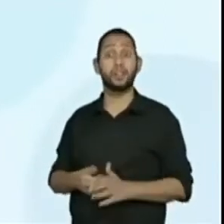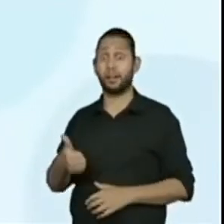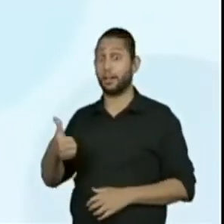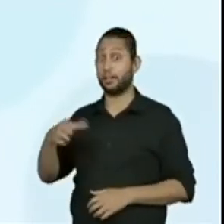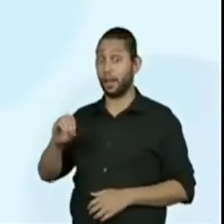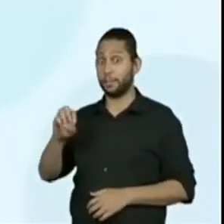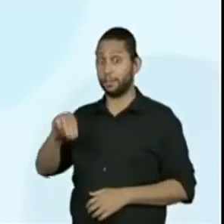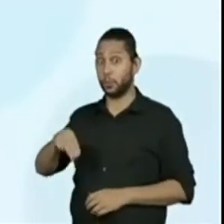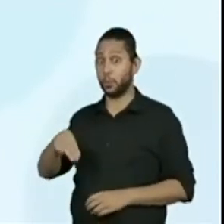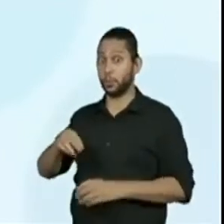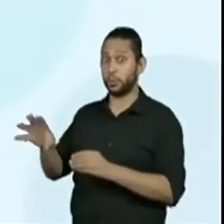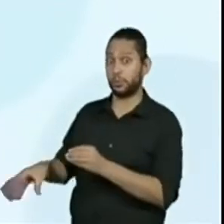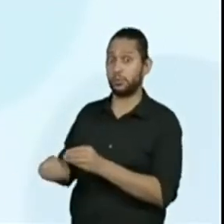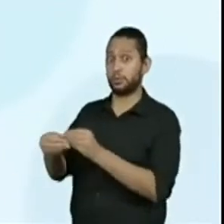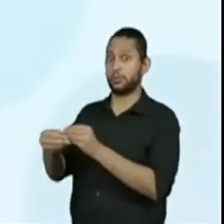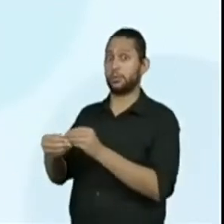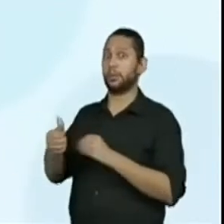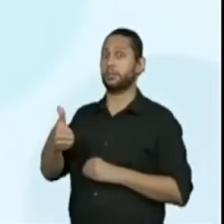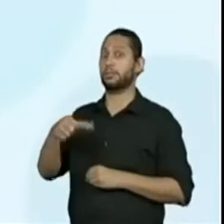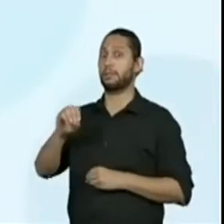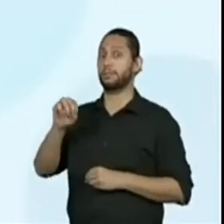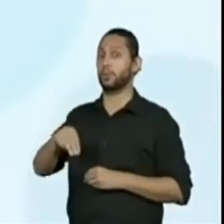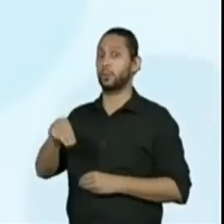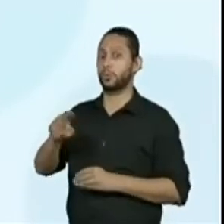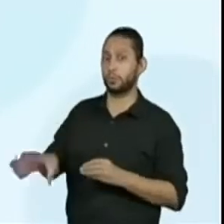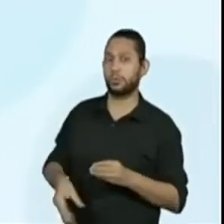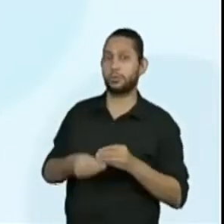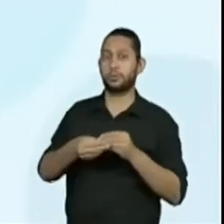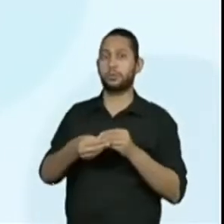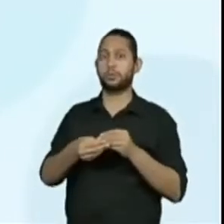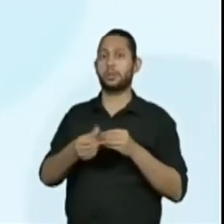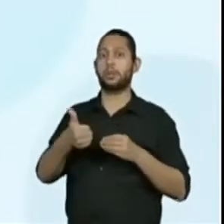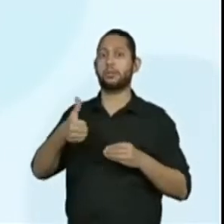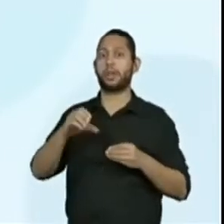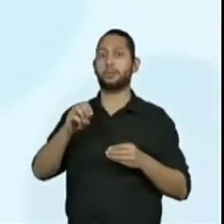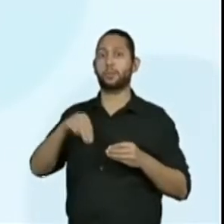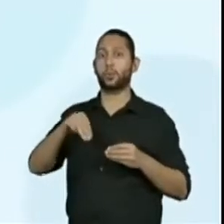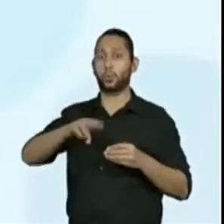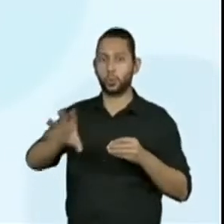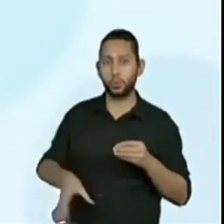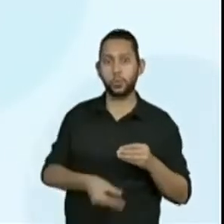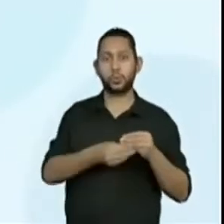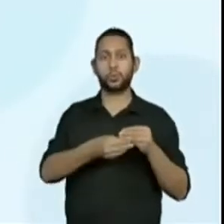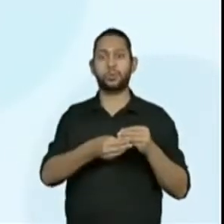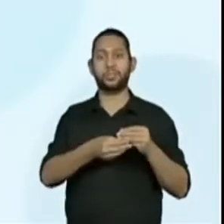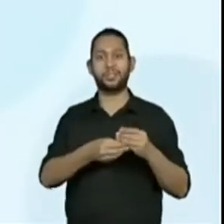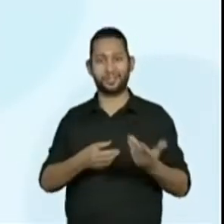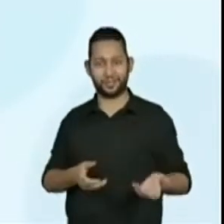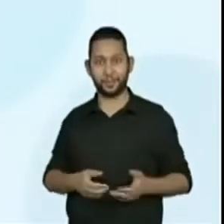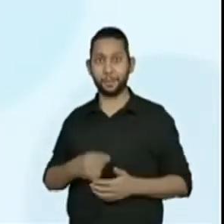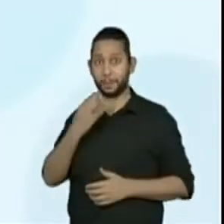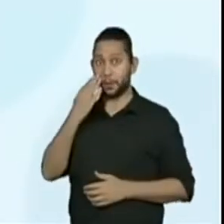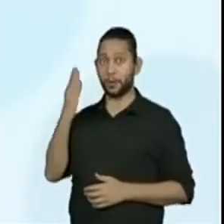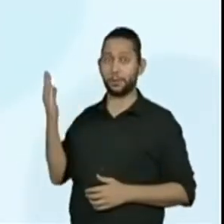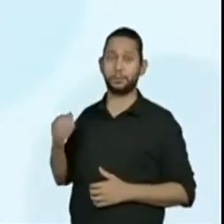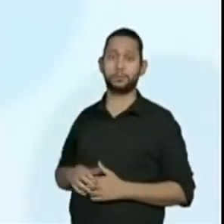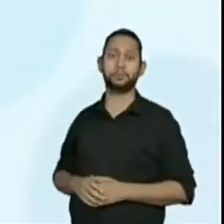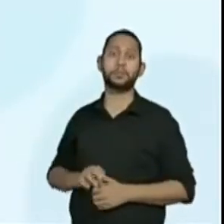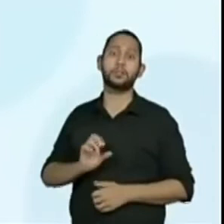Vamos lá. Vou completar aqui com vocês. Então, aqui ó, eu tenho 6 horas e